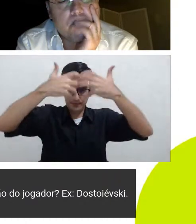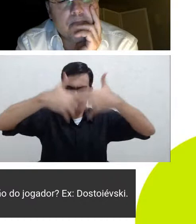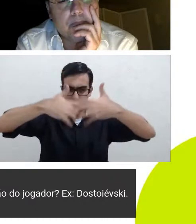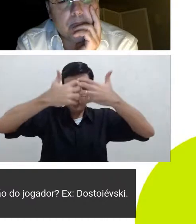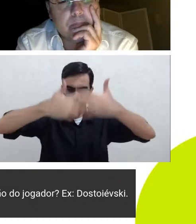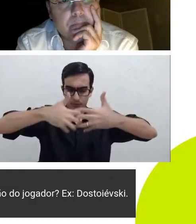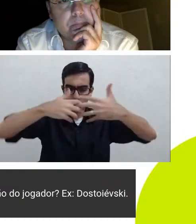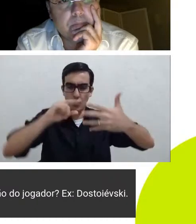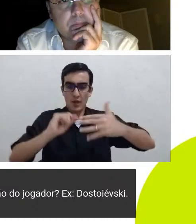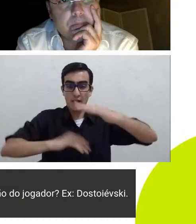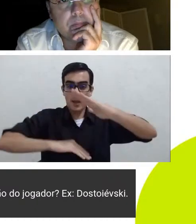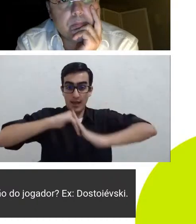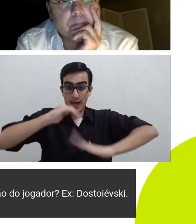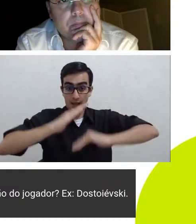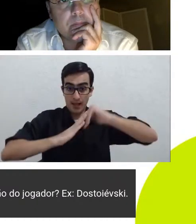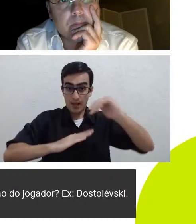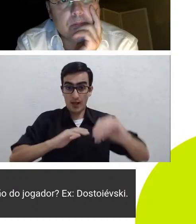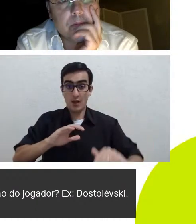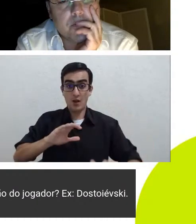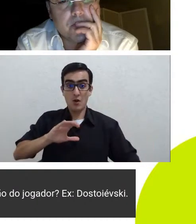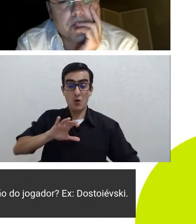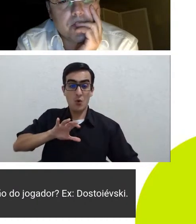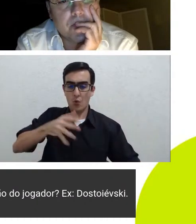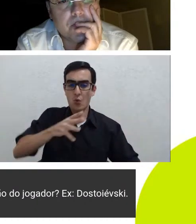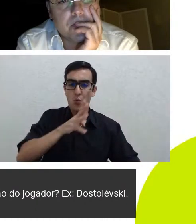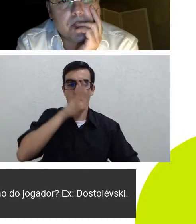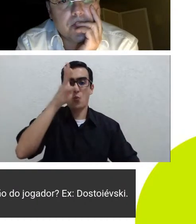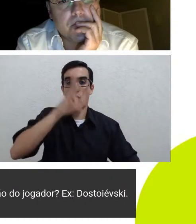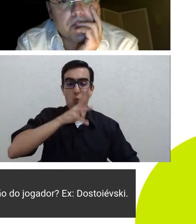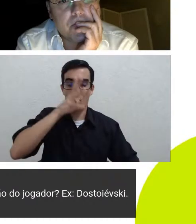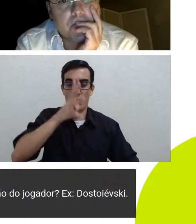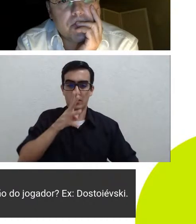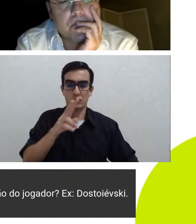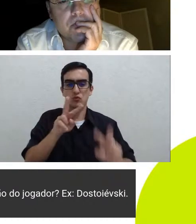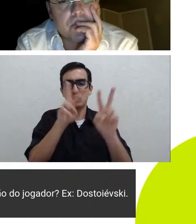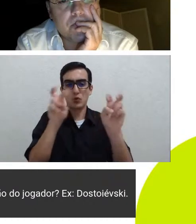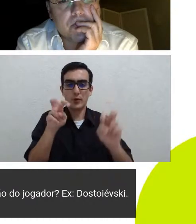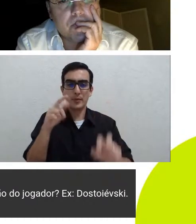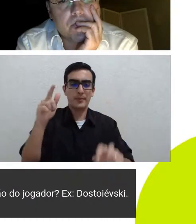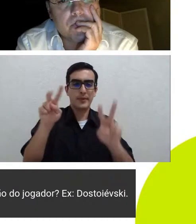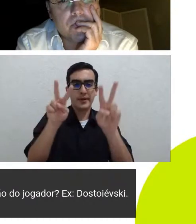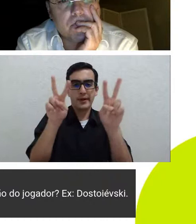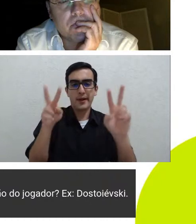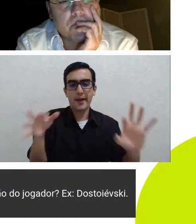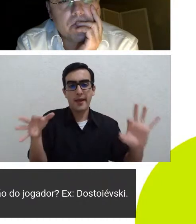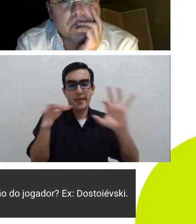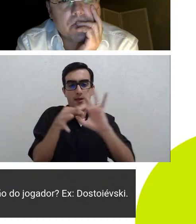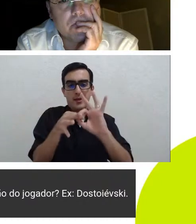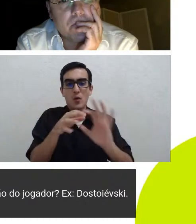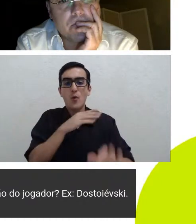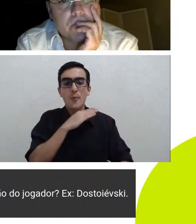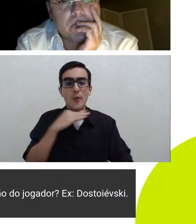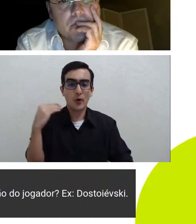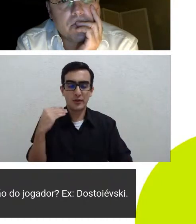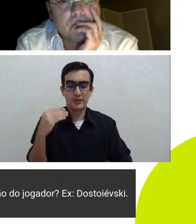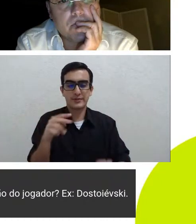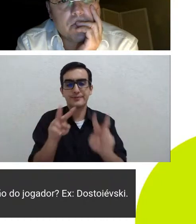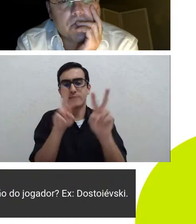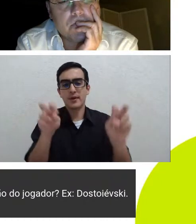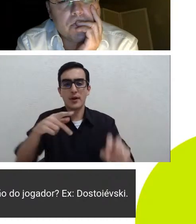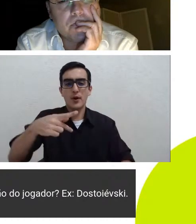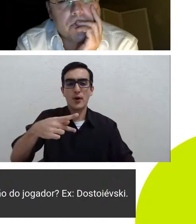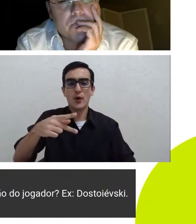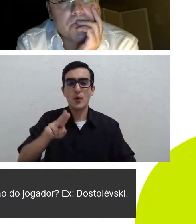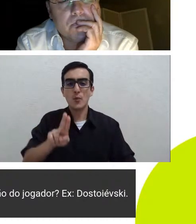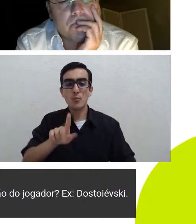ato compulsivo que está ligado a pulsão de morte não é a pulsão a satisfação